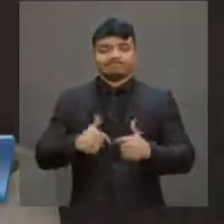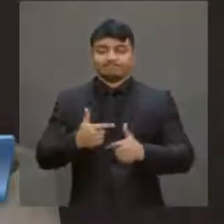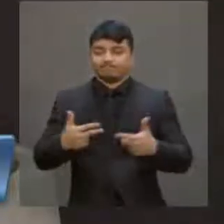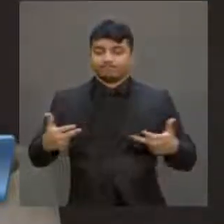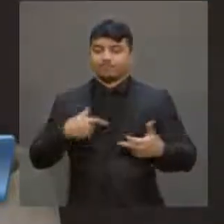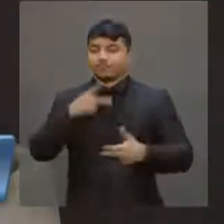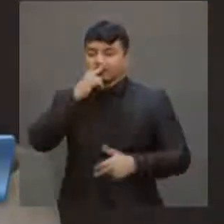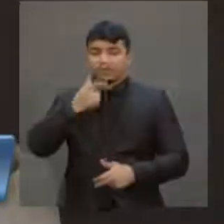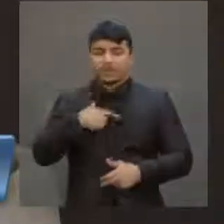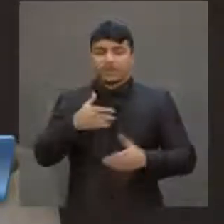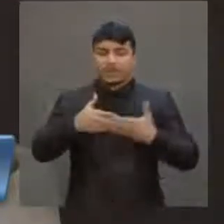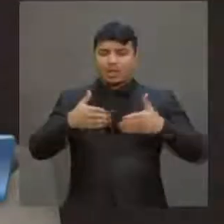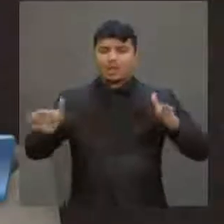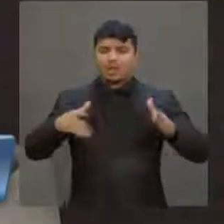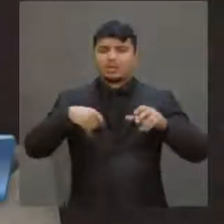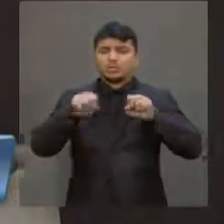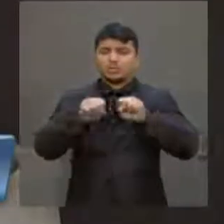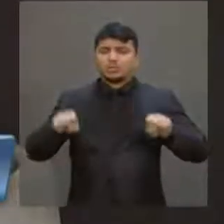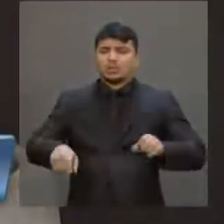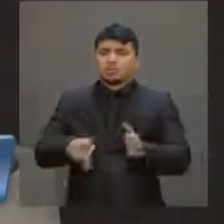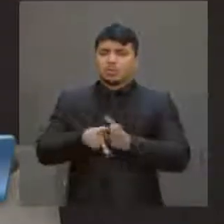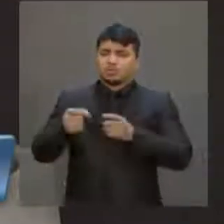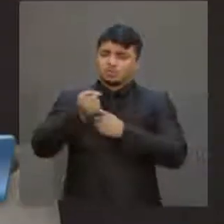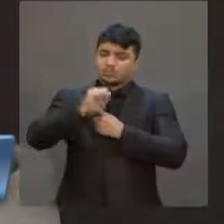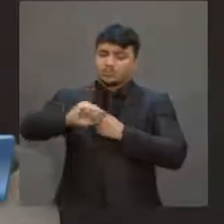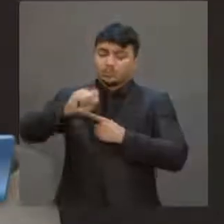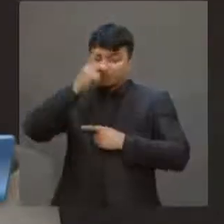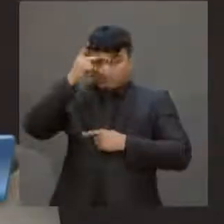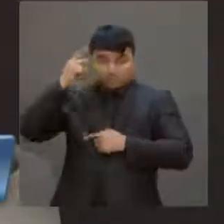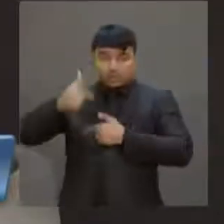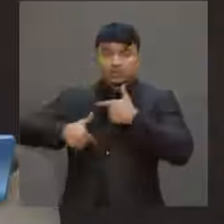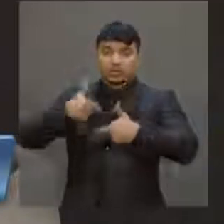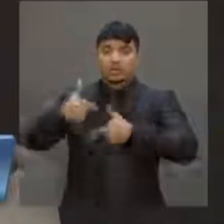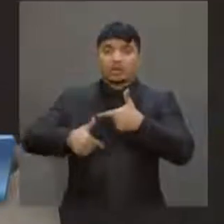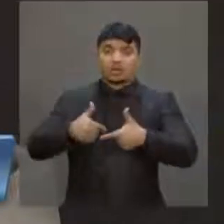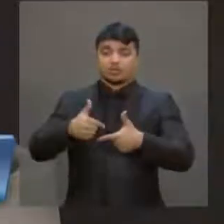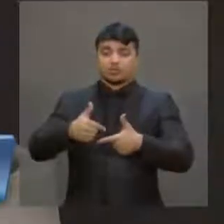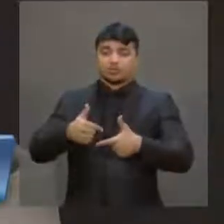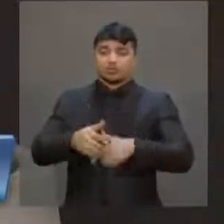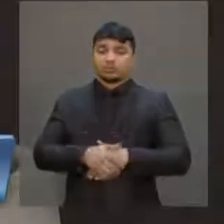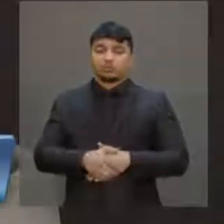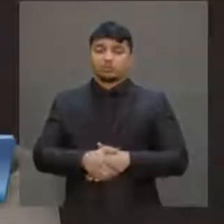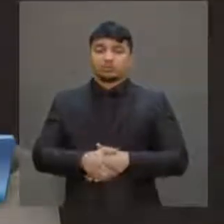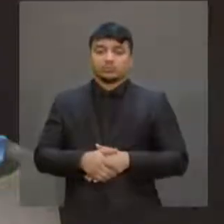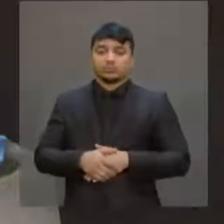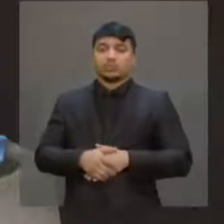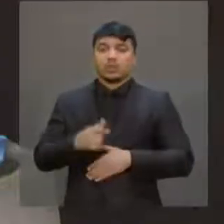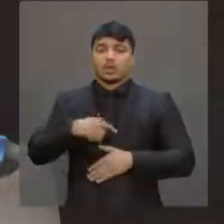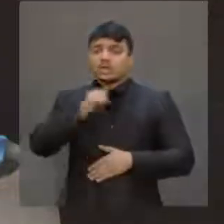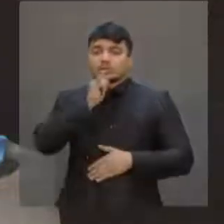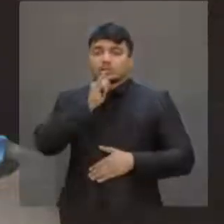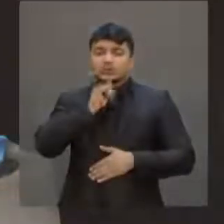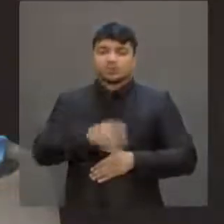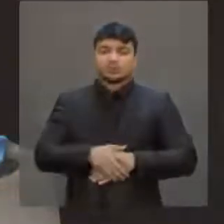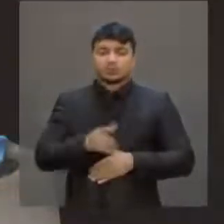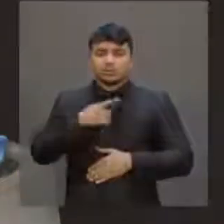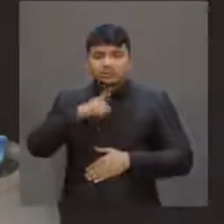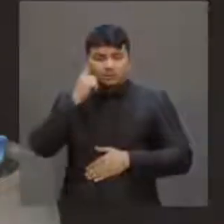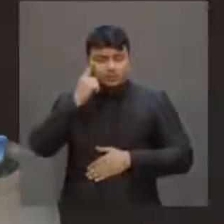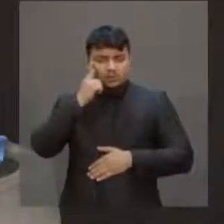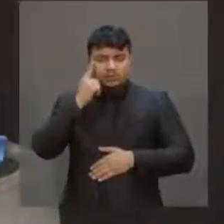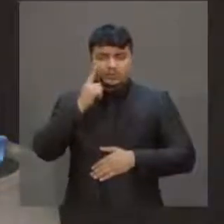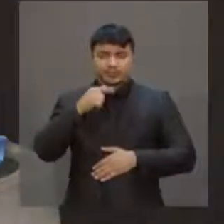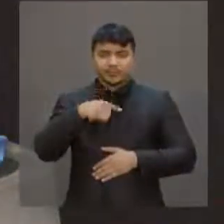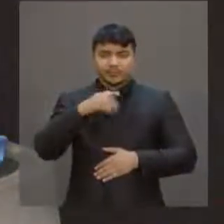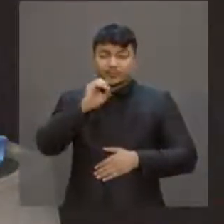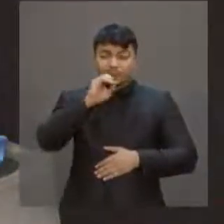amplo sistema de proteção ao trabalho, ao trabalhador e à trabalhadora. Se você pega, por exemplo, o ranking da OIT, Brasil